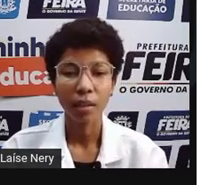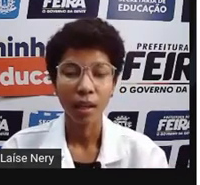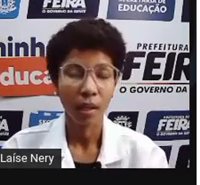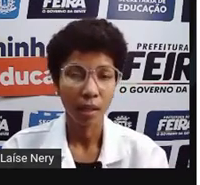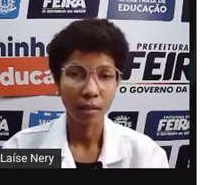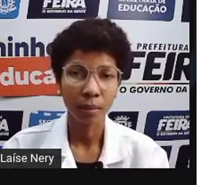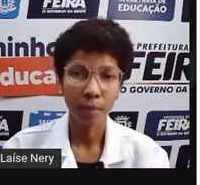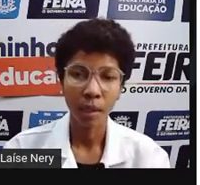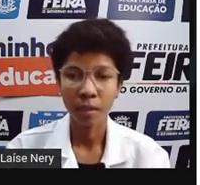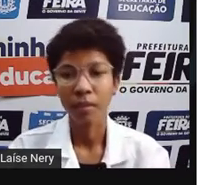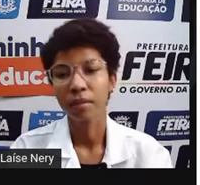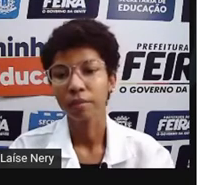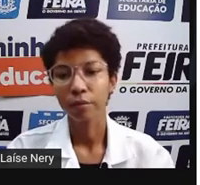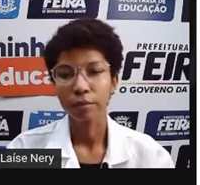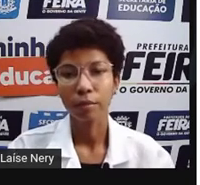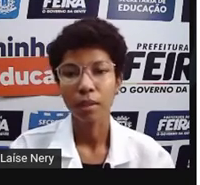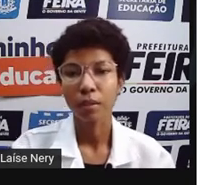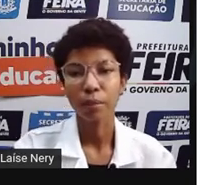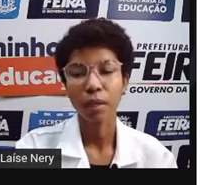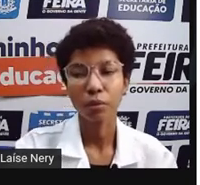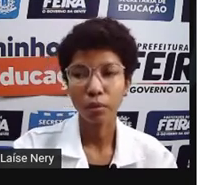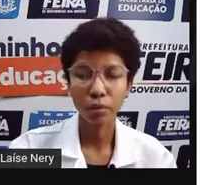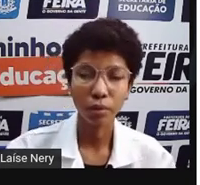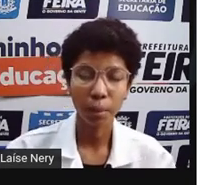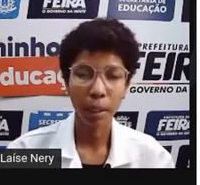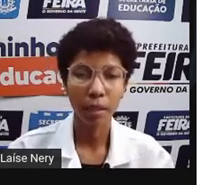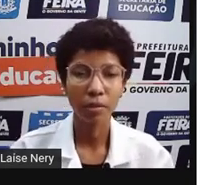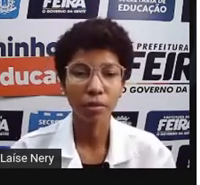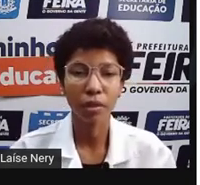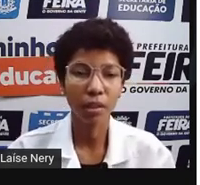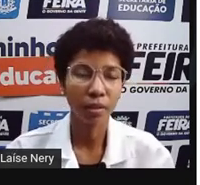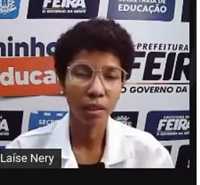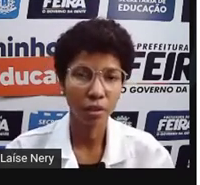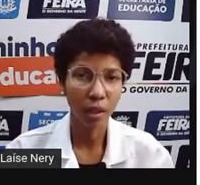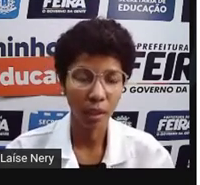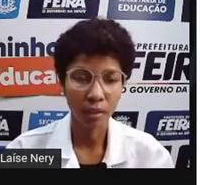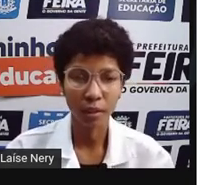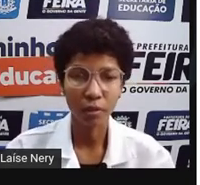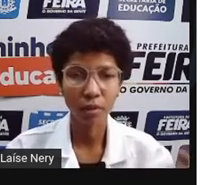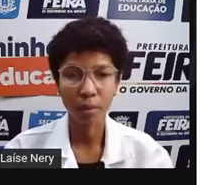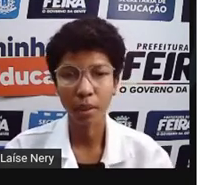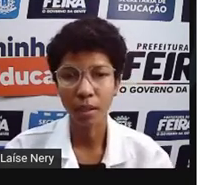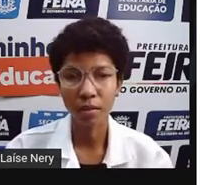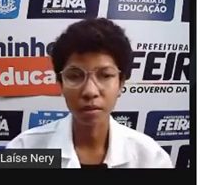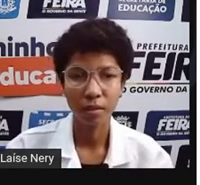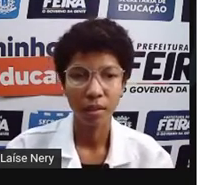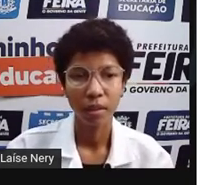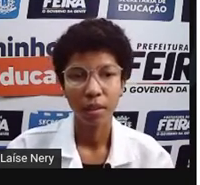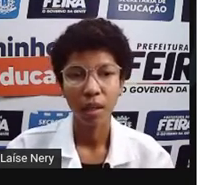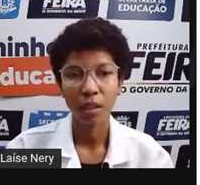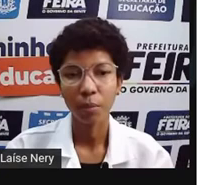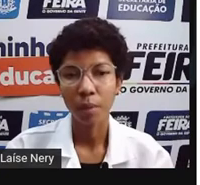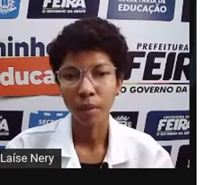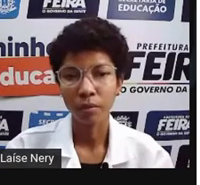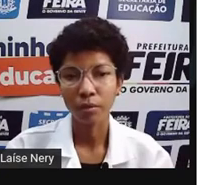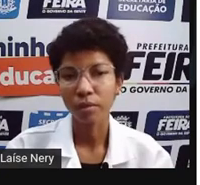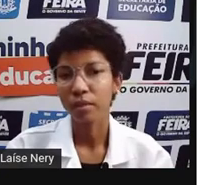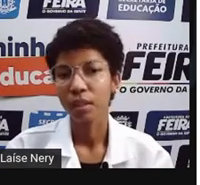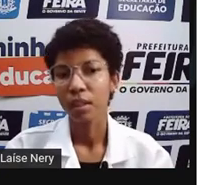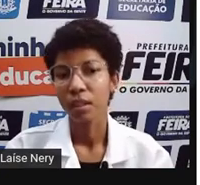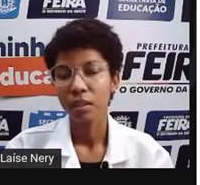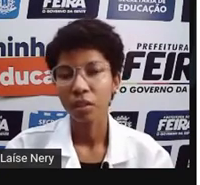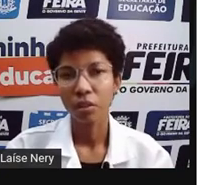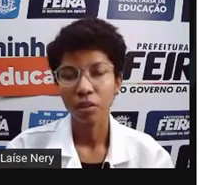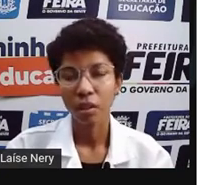Ela é também para todos os aparelhos que utilizam energia elétrica. Todos os aparelhos, equipamentos